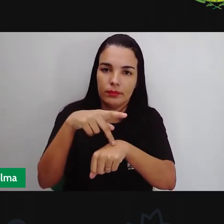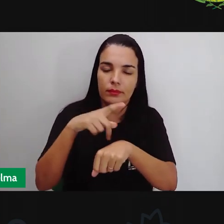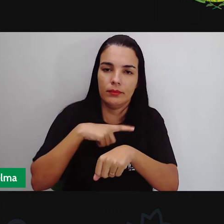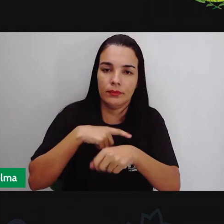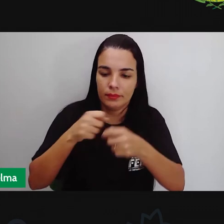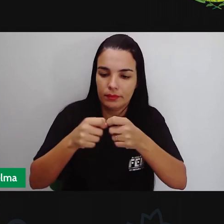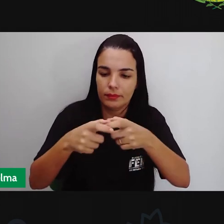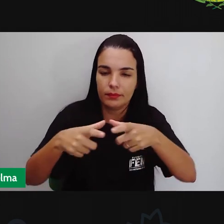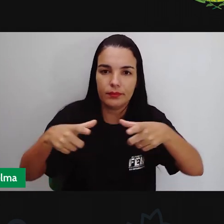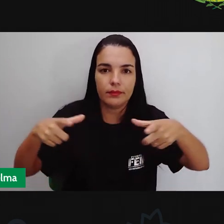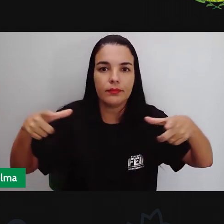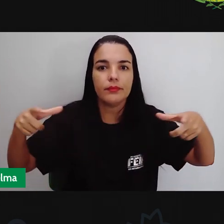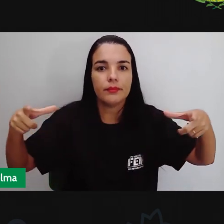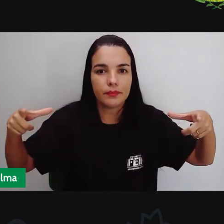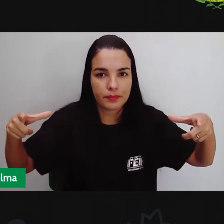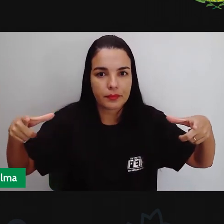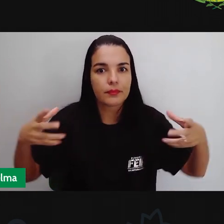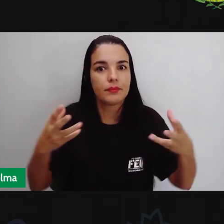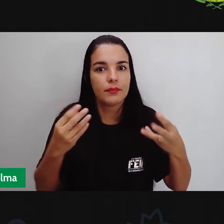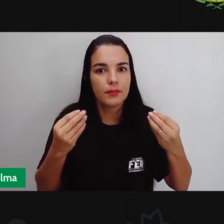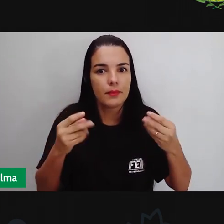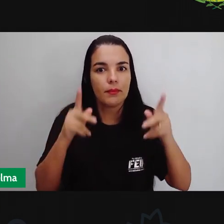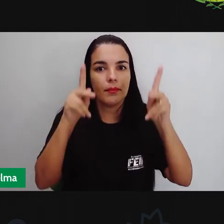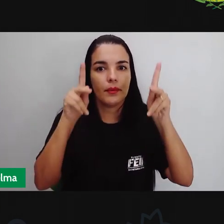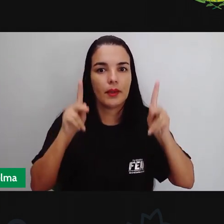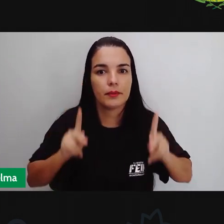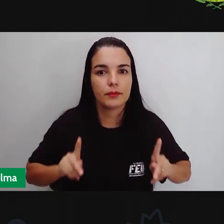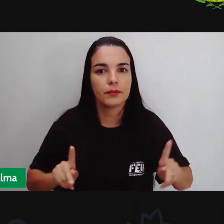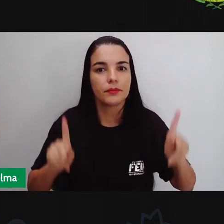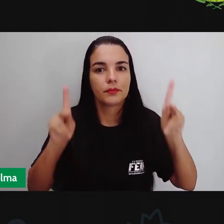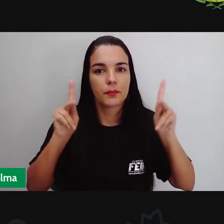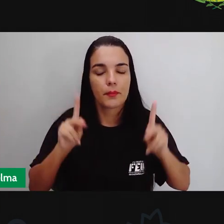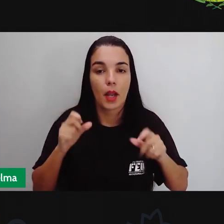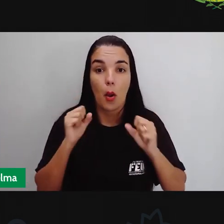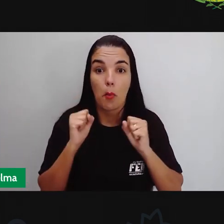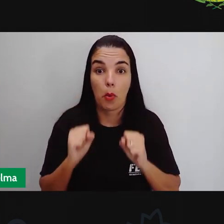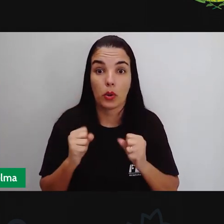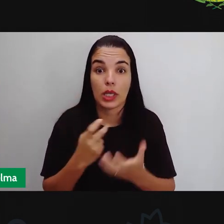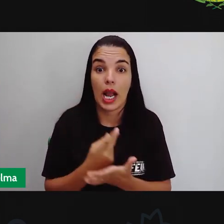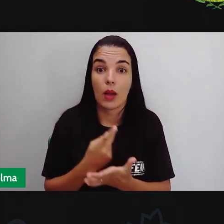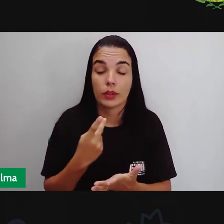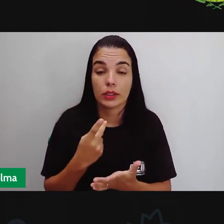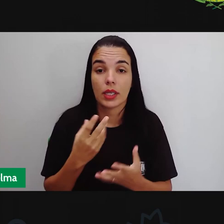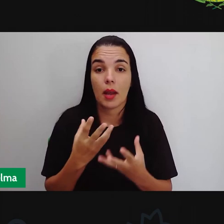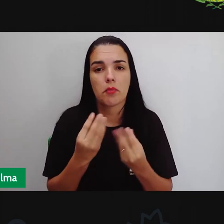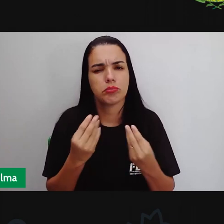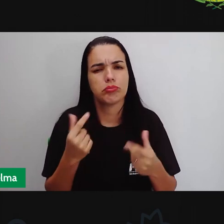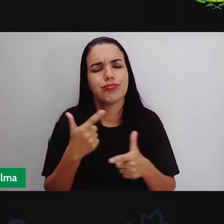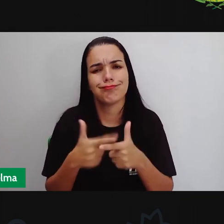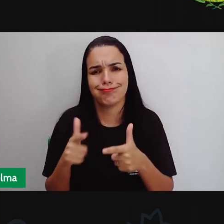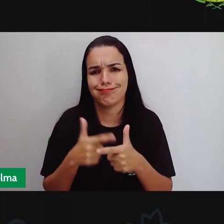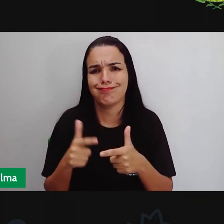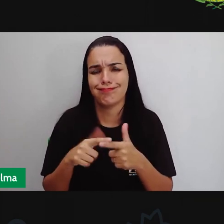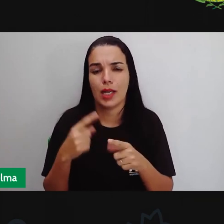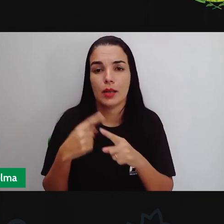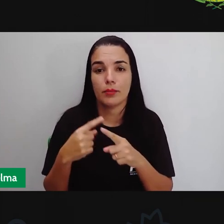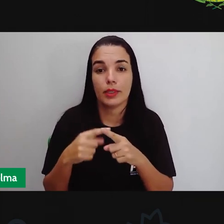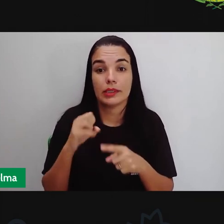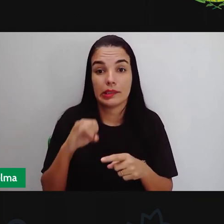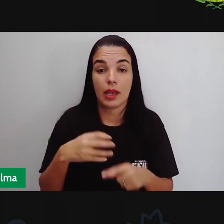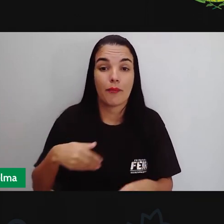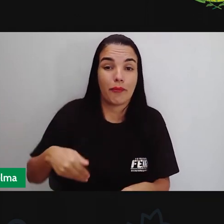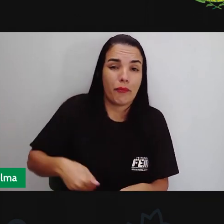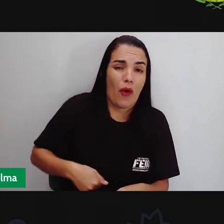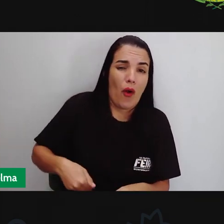vez que uma superpopulação poderia causar também muitos problemas, como é o caso da fome e da